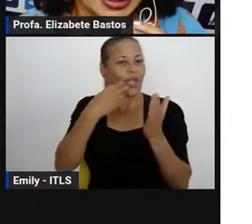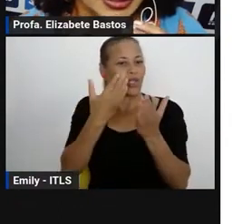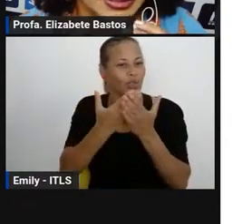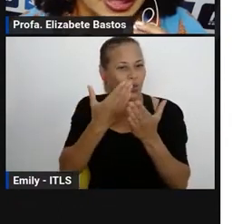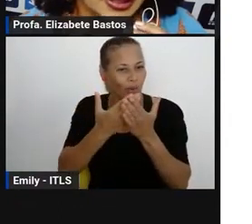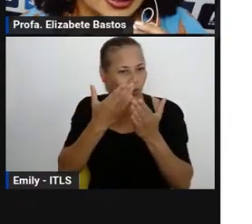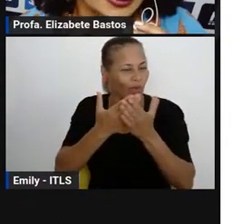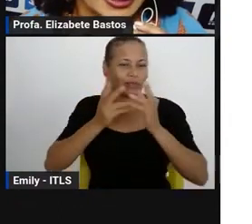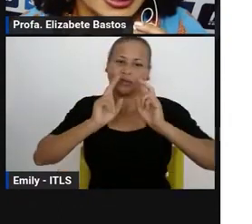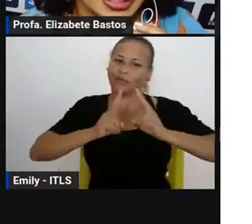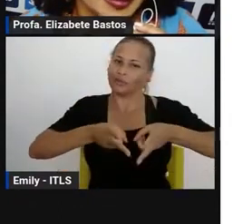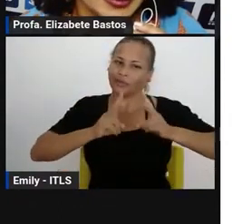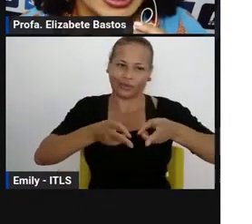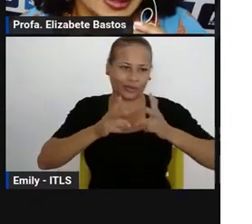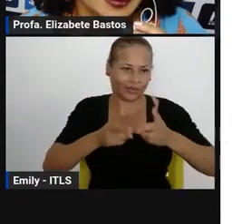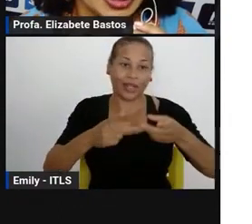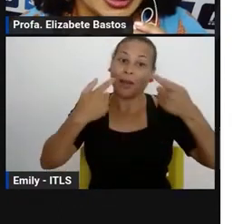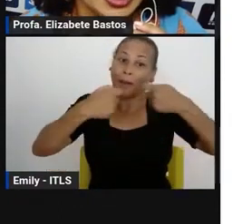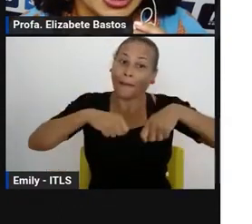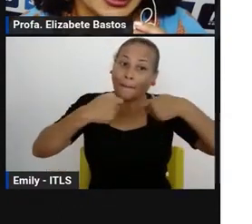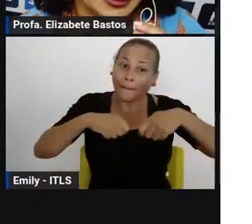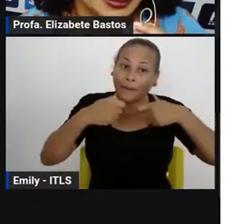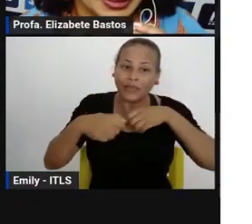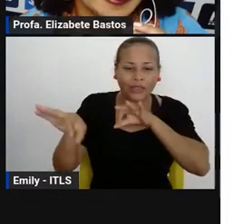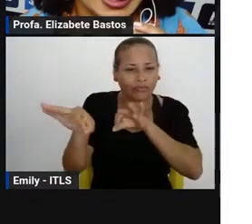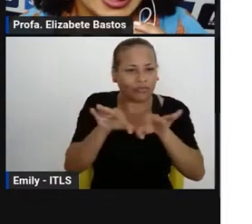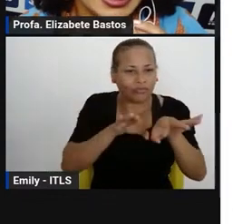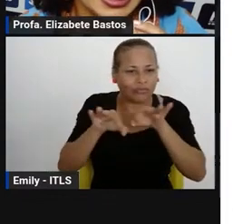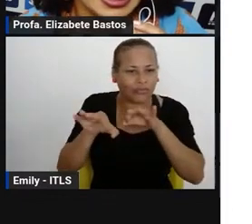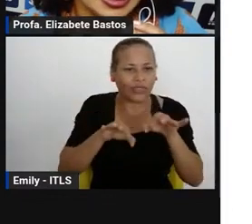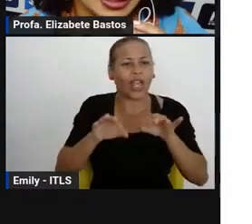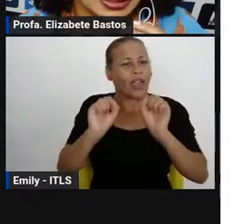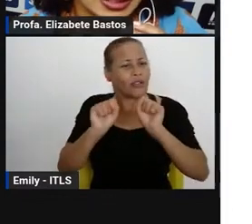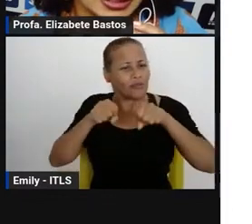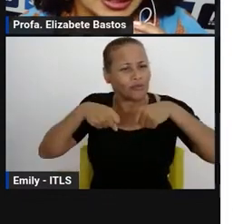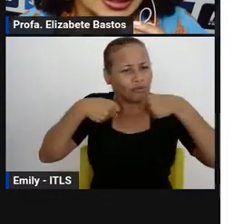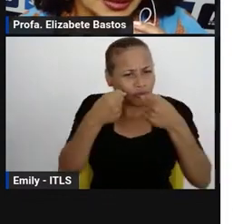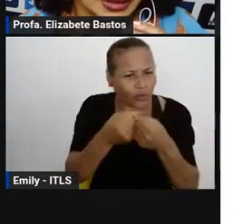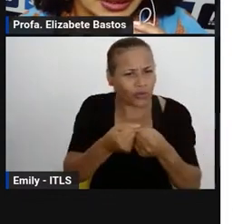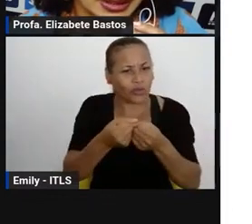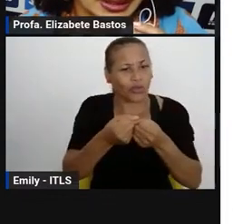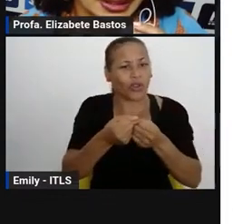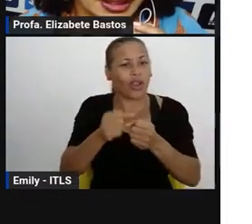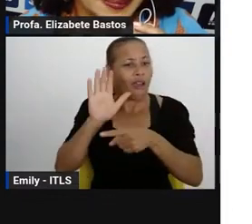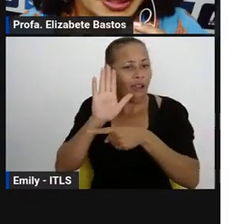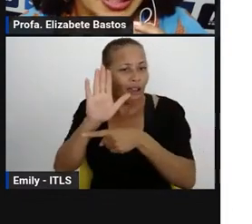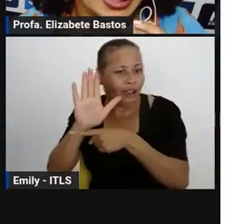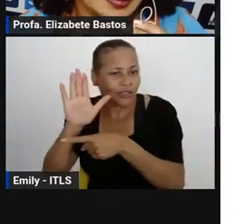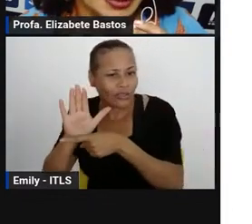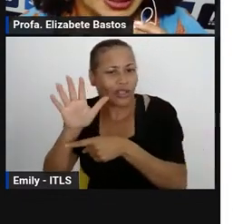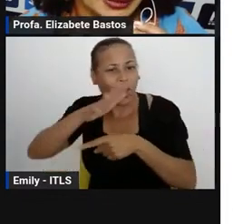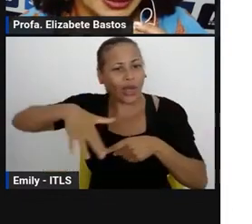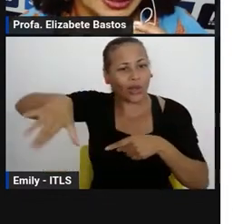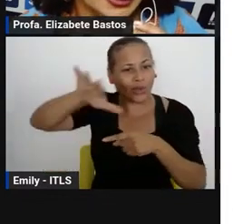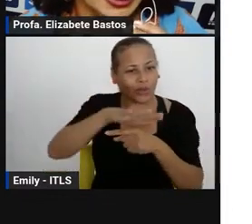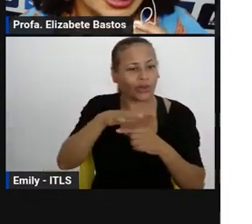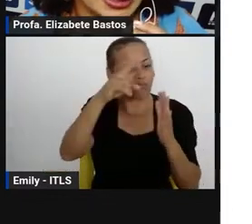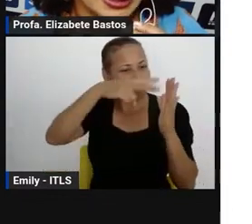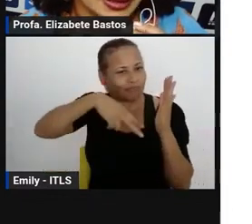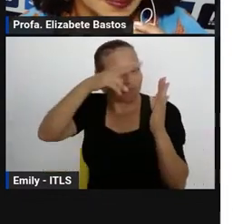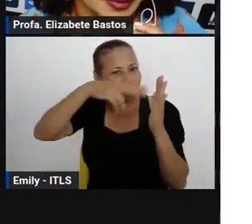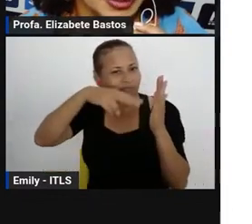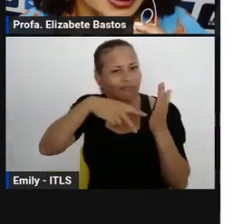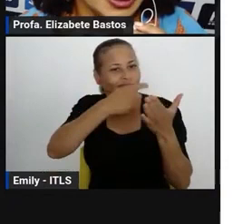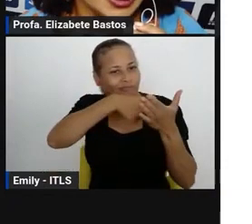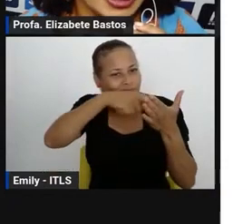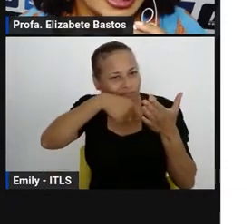é valorizar, reconhecer, mobilizar projetos de leitura, escrita e oralidade nas escolas da rede, lembrando que leitura e